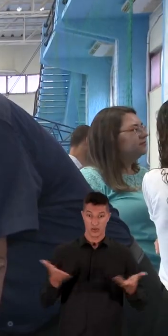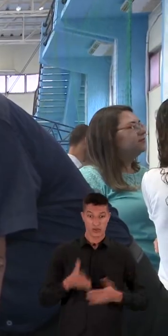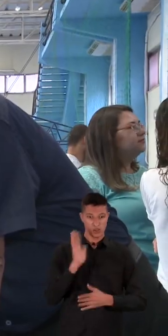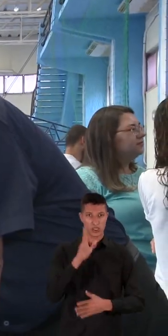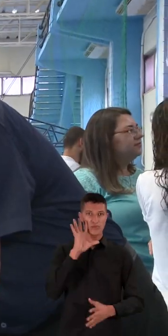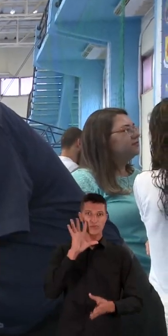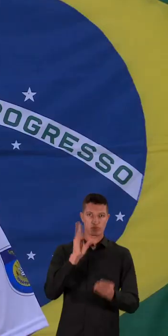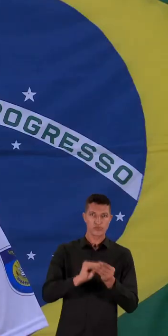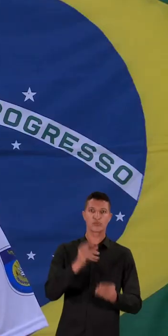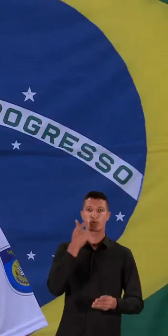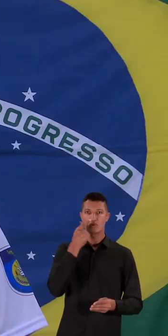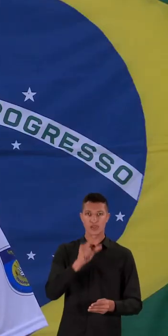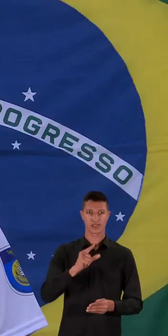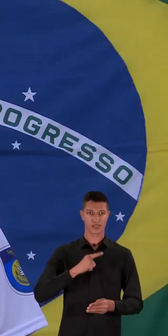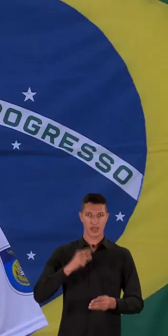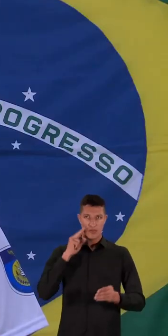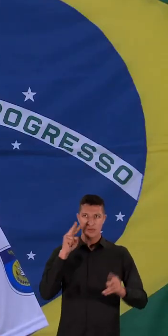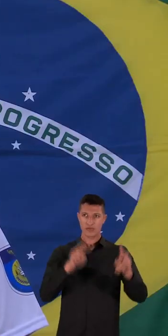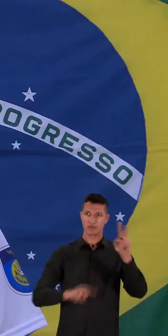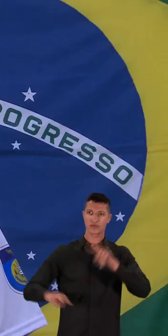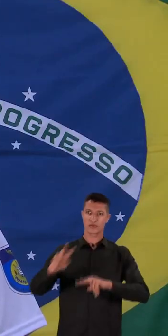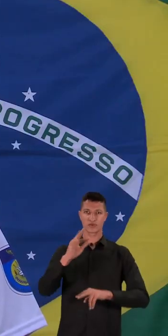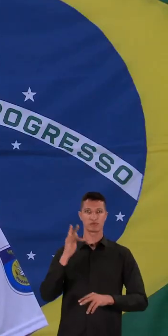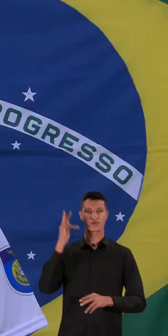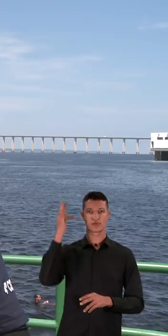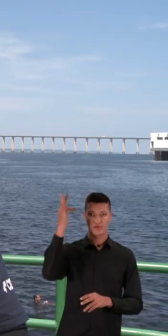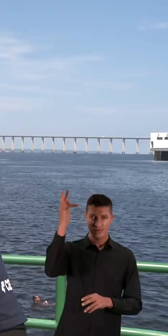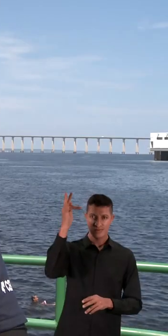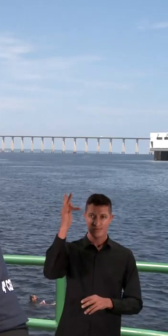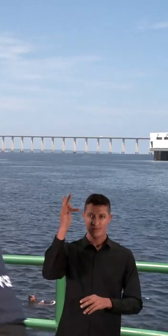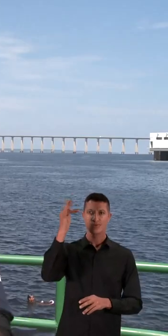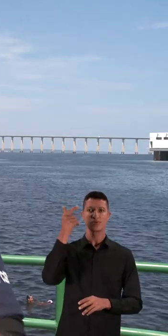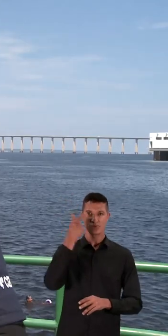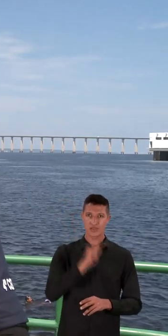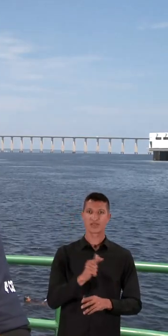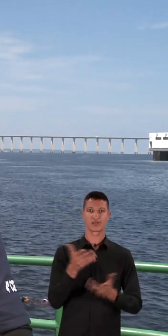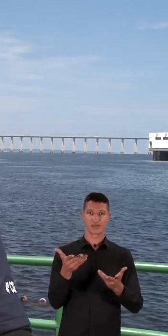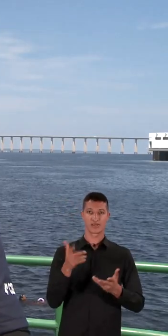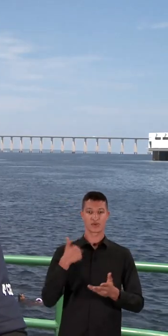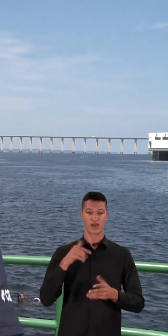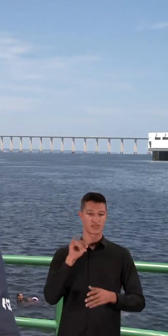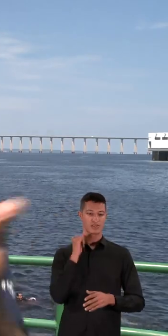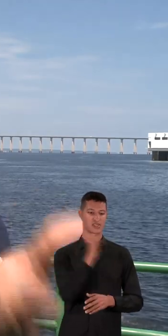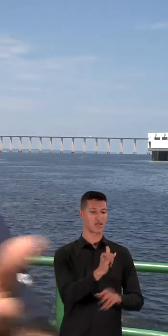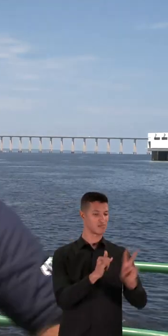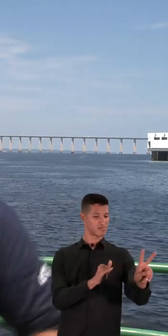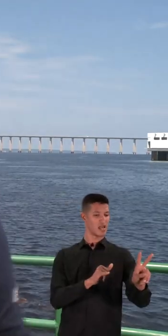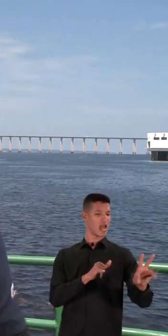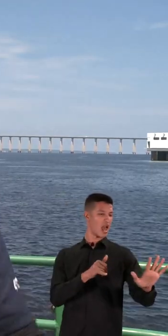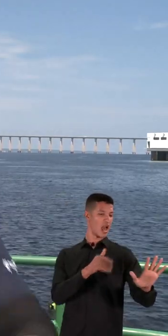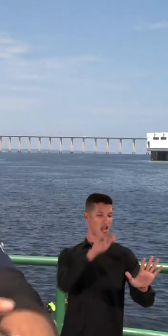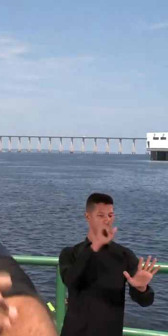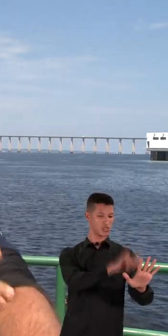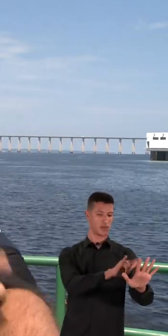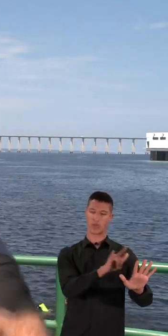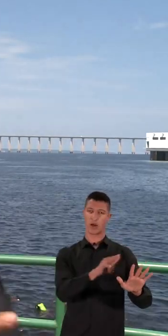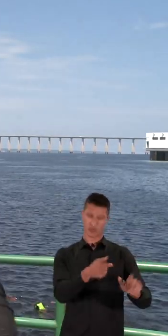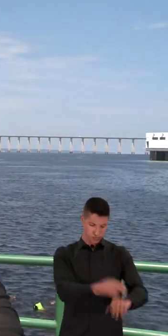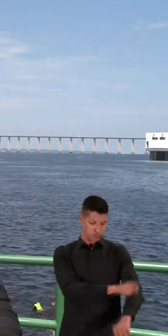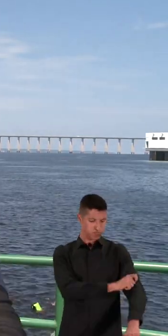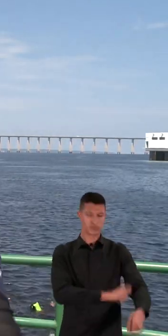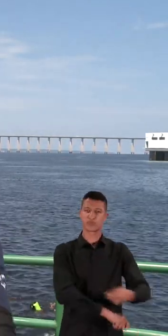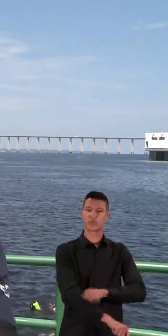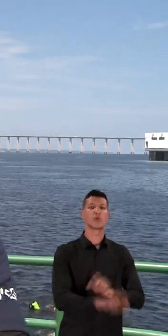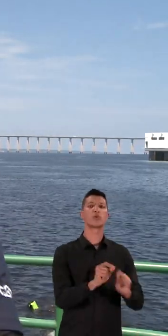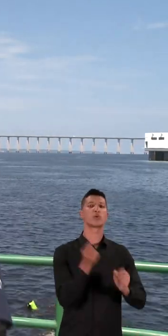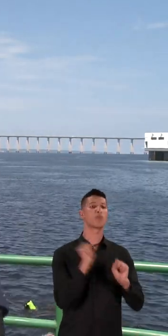consegue ter uma visão de futuro. Eu acho que amar o próximo não é dizer eu te amo. É tu arregaçar a manga